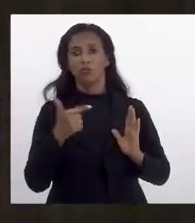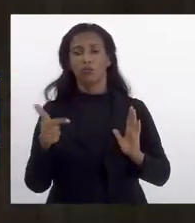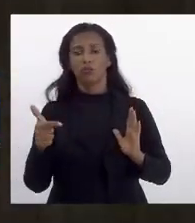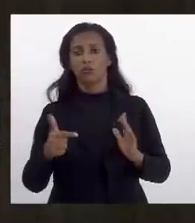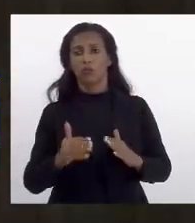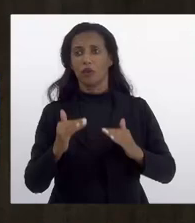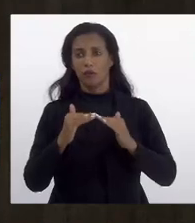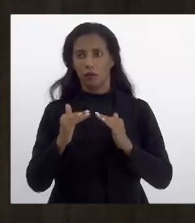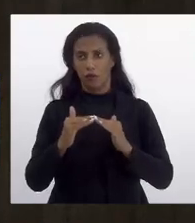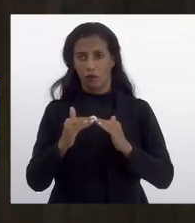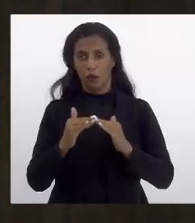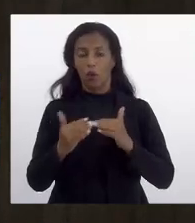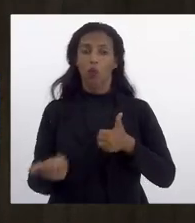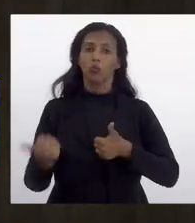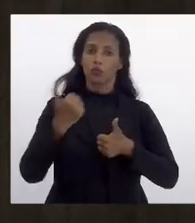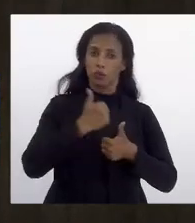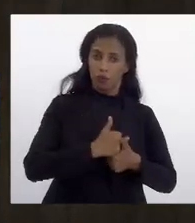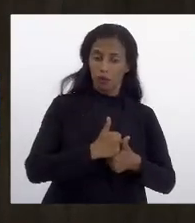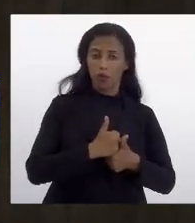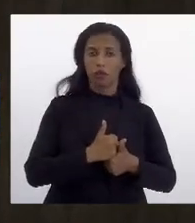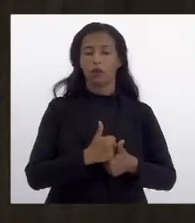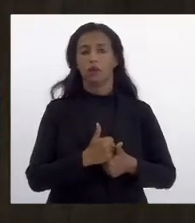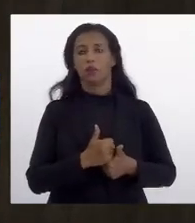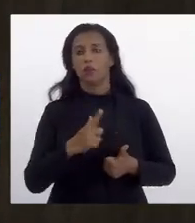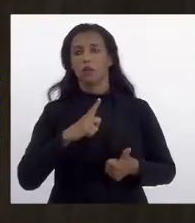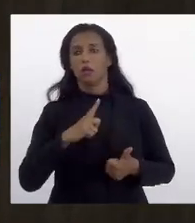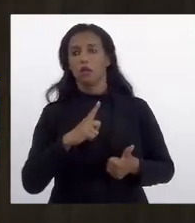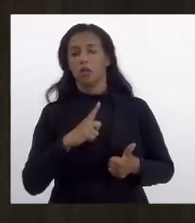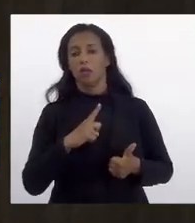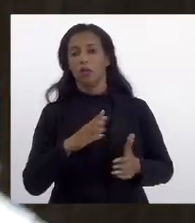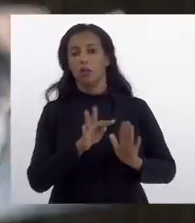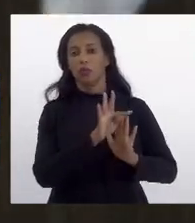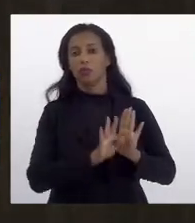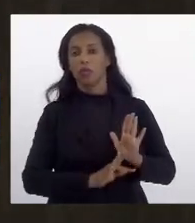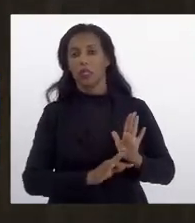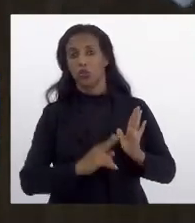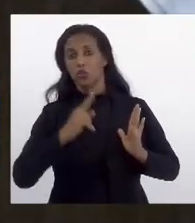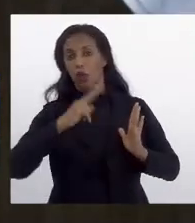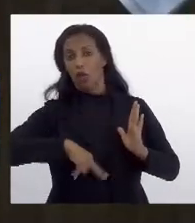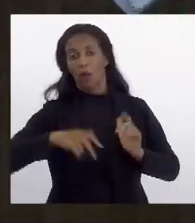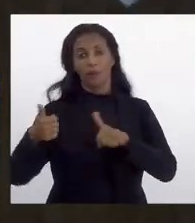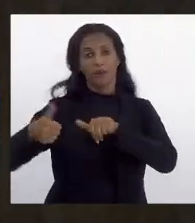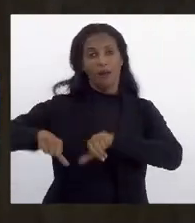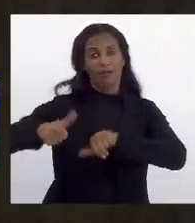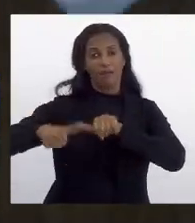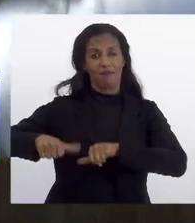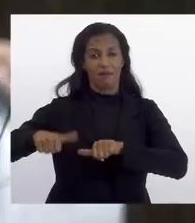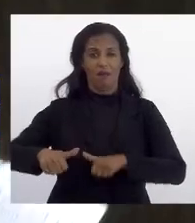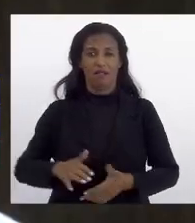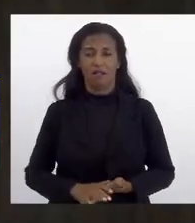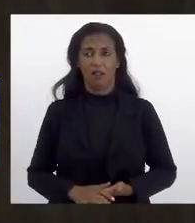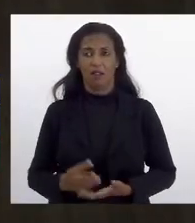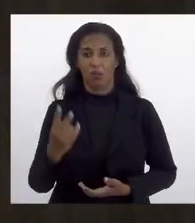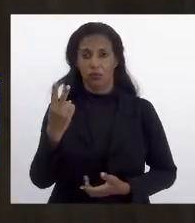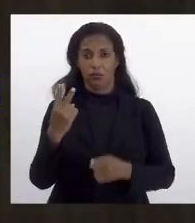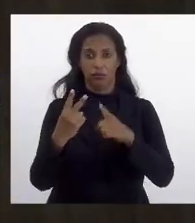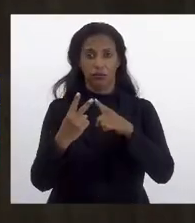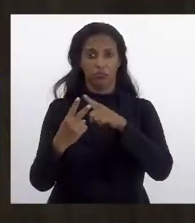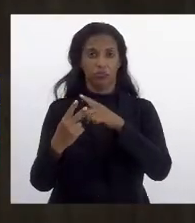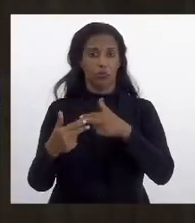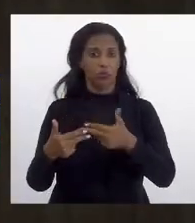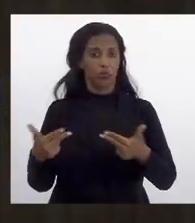Favorável às emendas com sub-emenda concluindo para o substitutivo. E eu preciso analisar ao final duas questões.